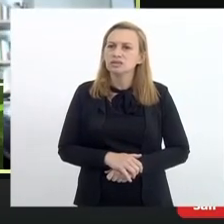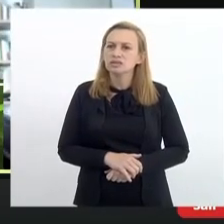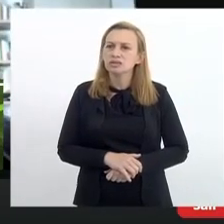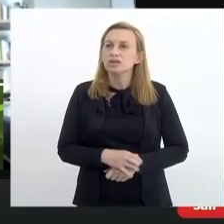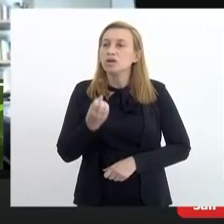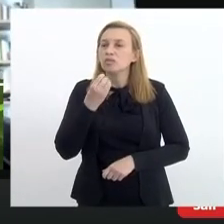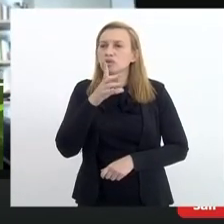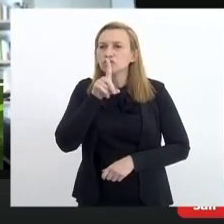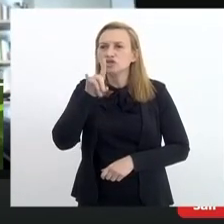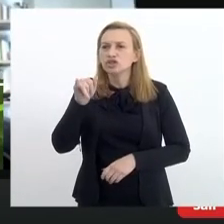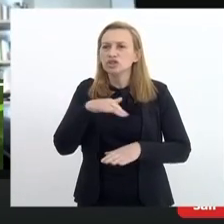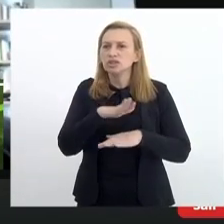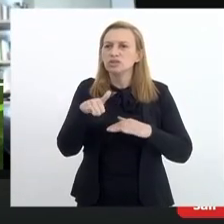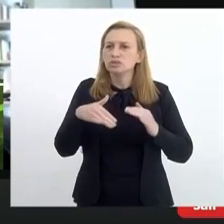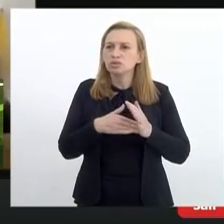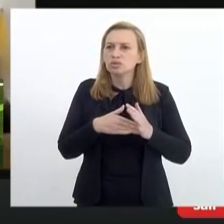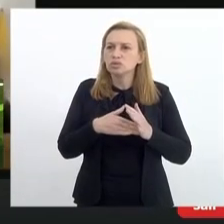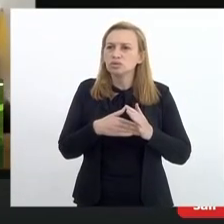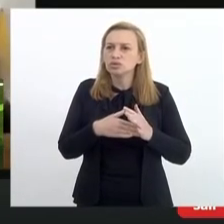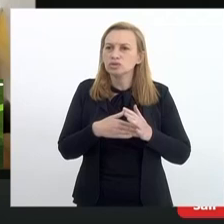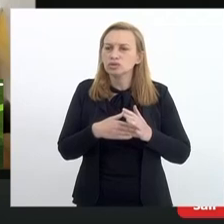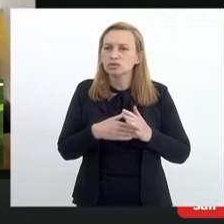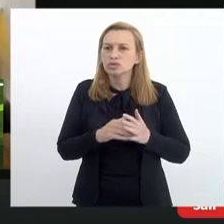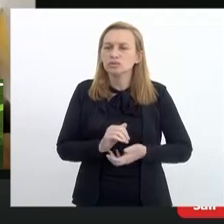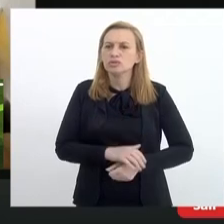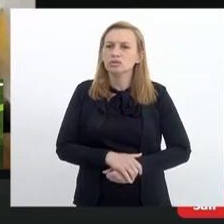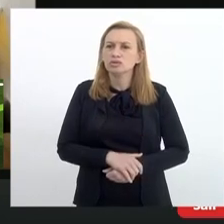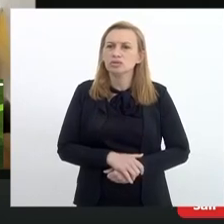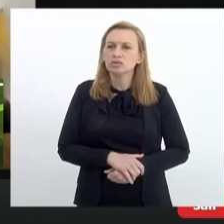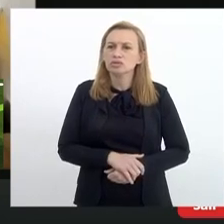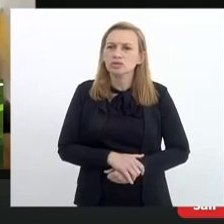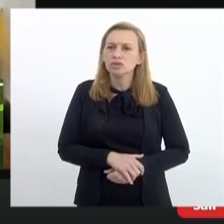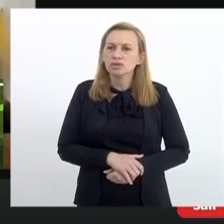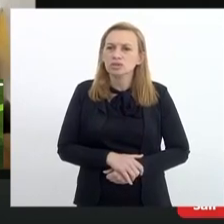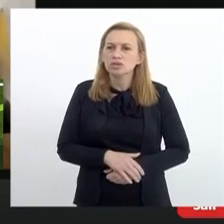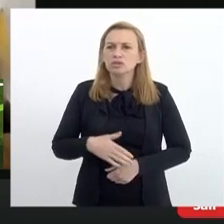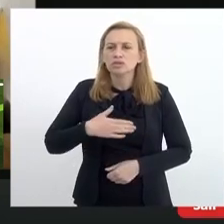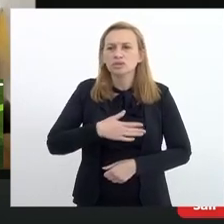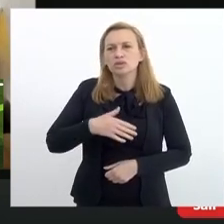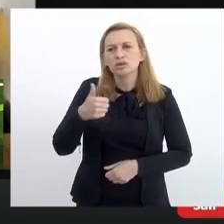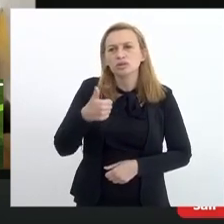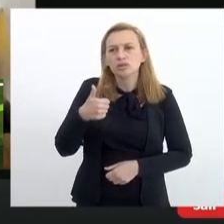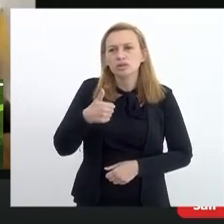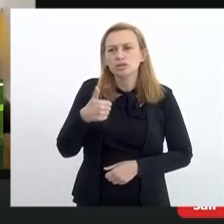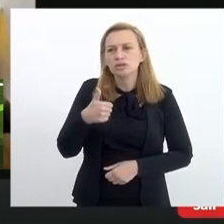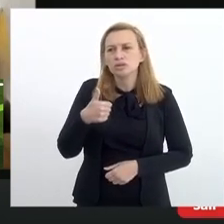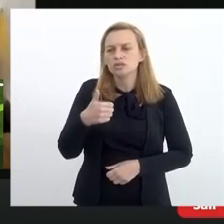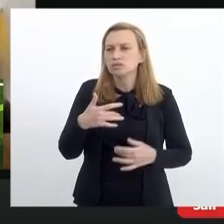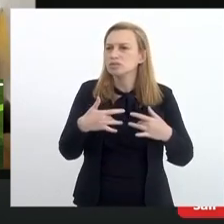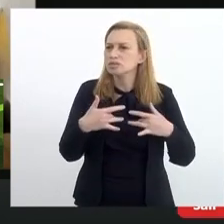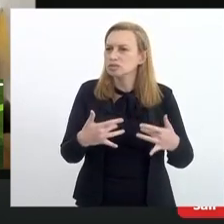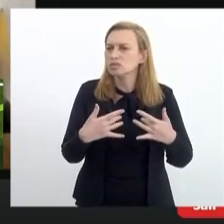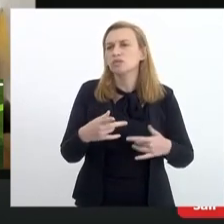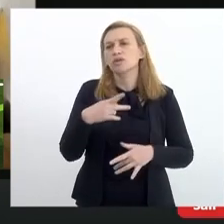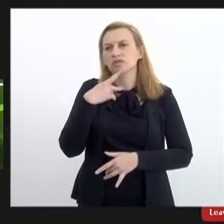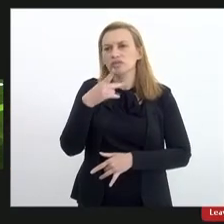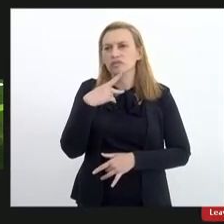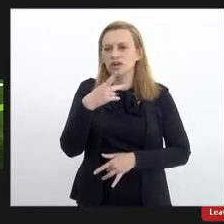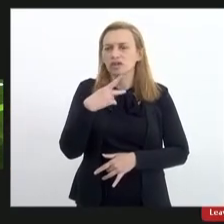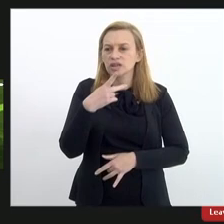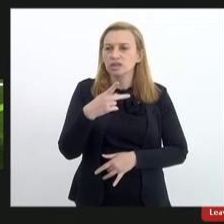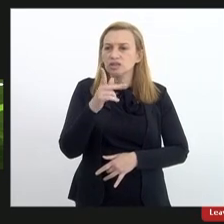Bom dia a todos, todas e todos. gostaria primeiro de me solidarizar com a fala do